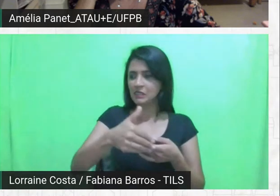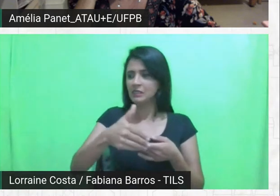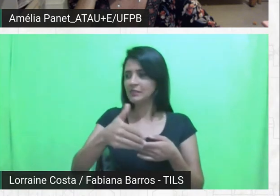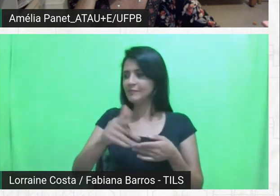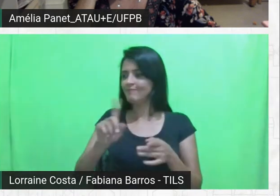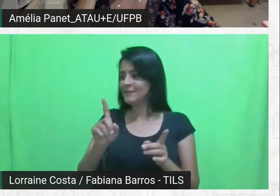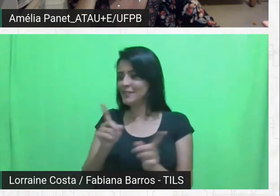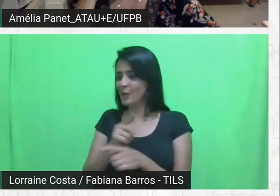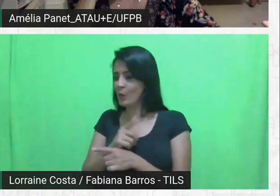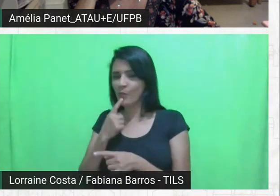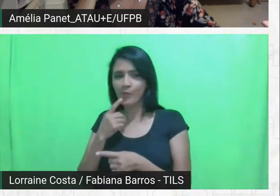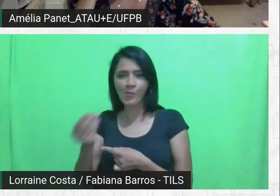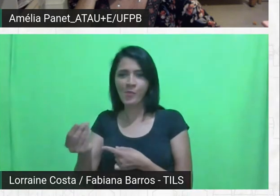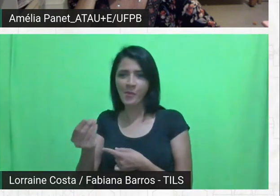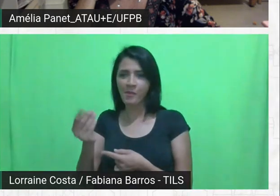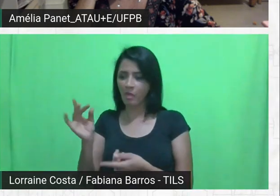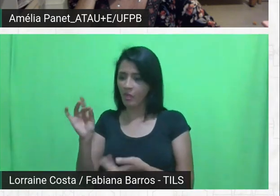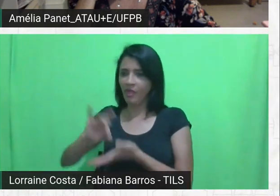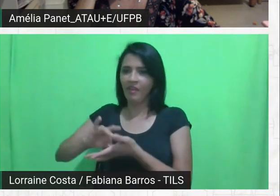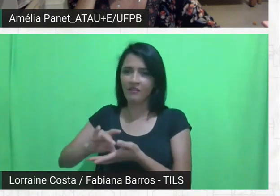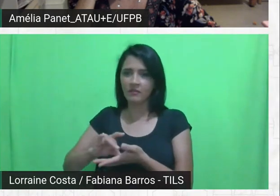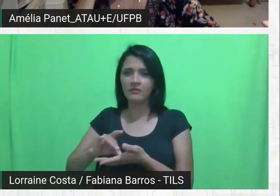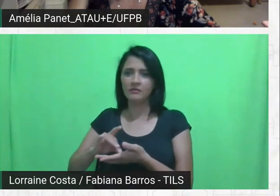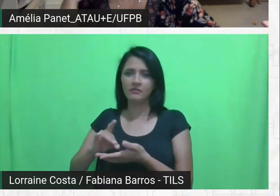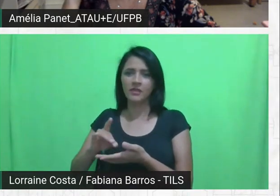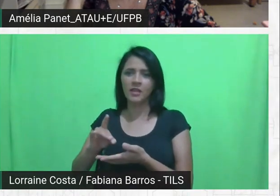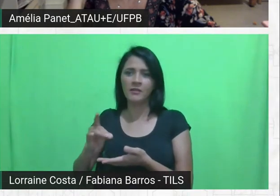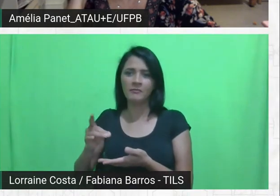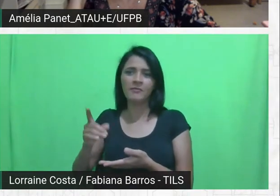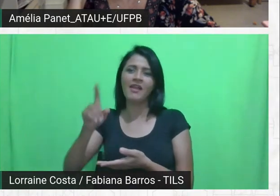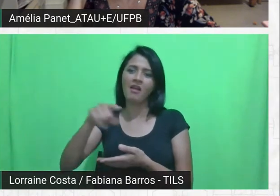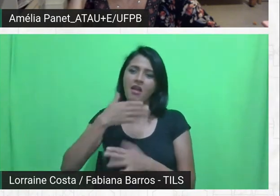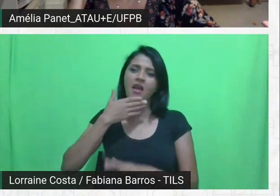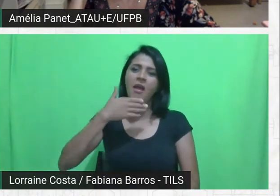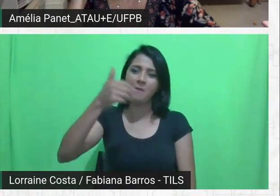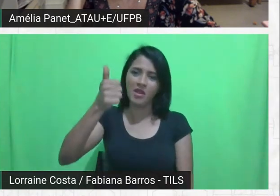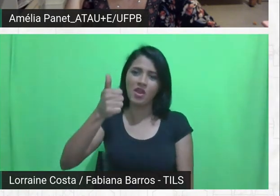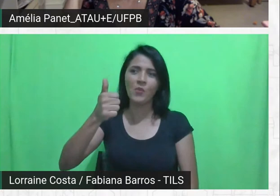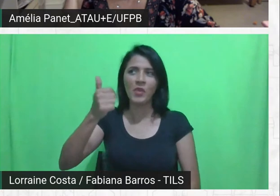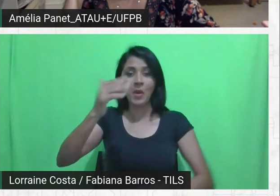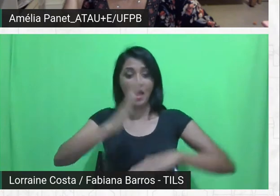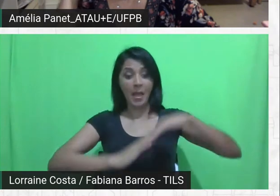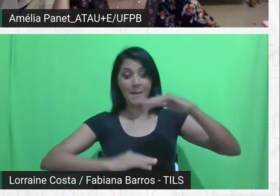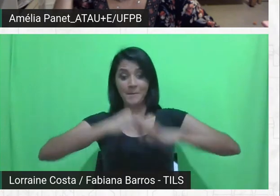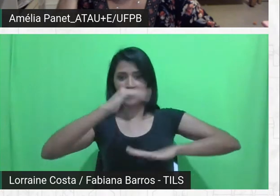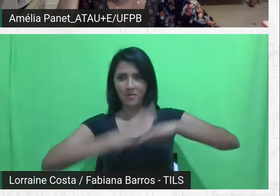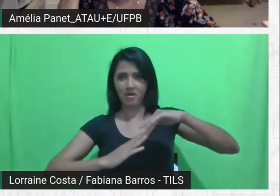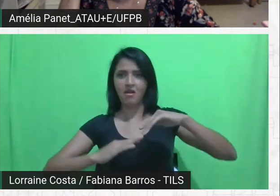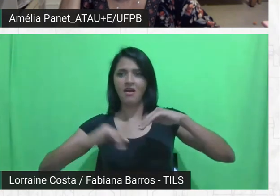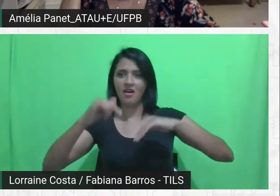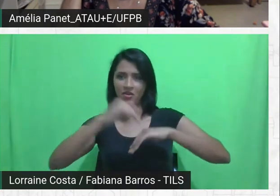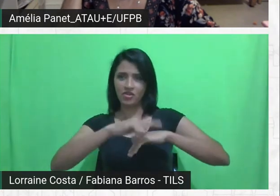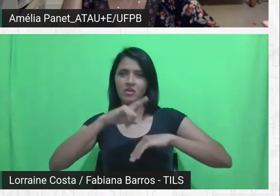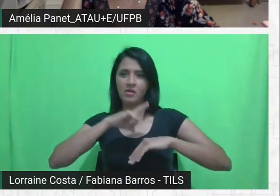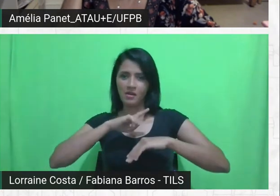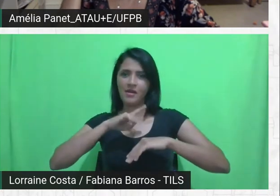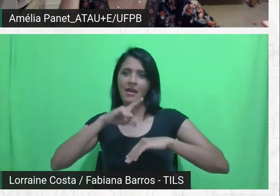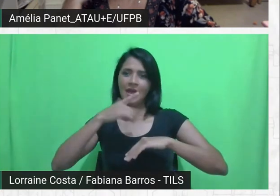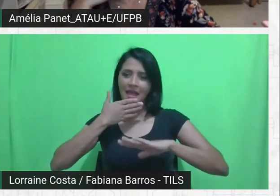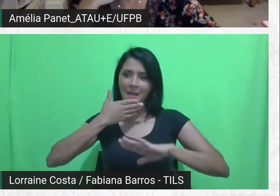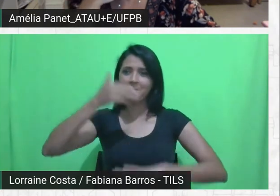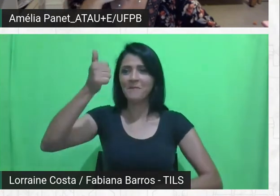por consolidá-la é melhor, quer dizer, a prática consolida muito melhor